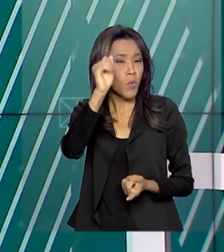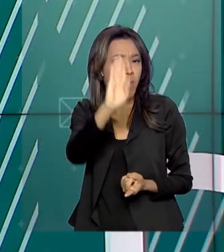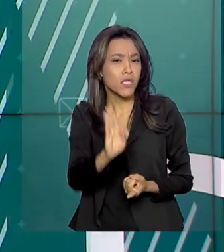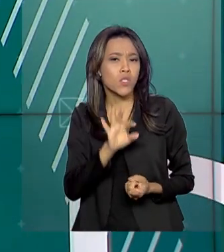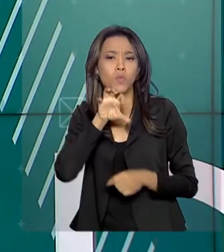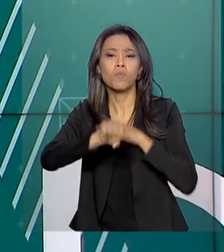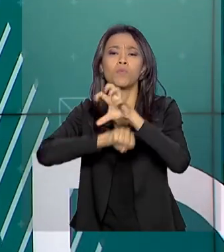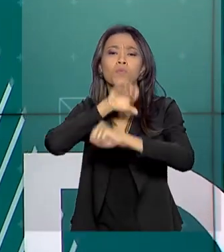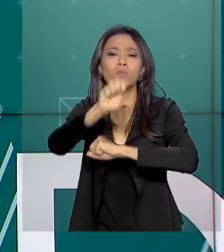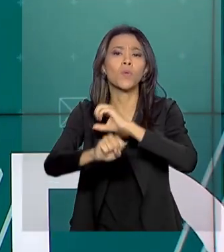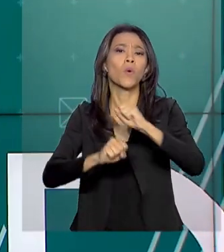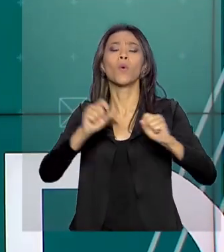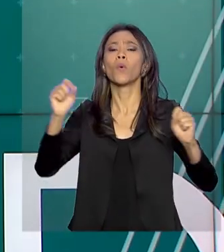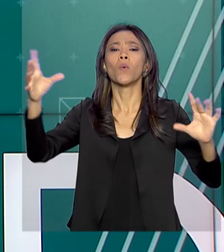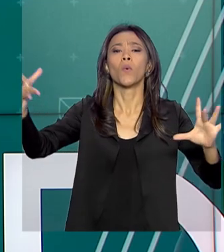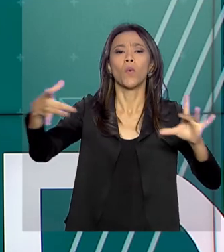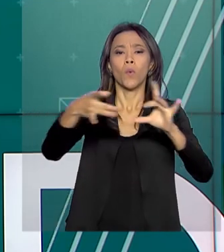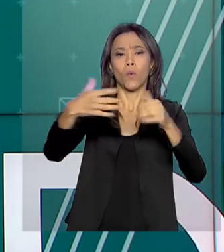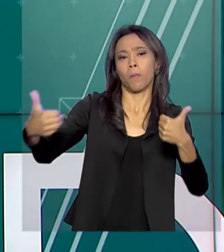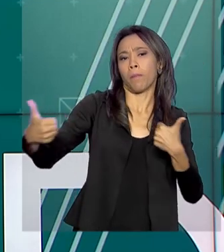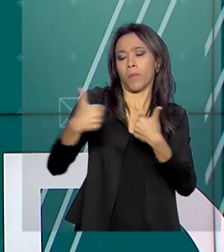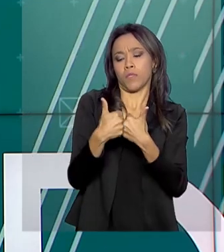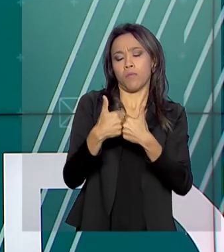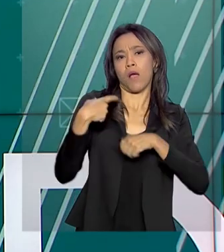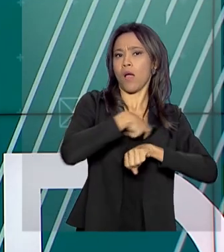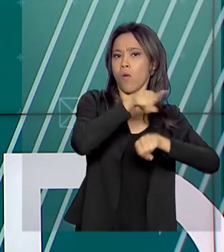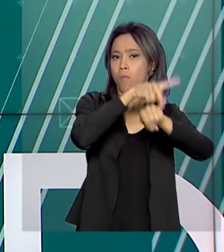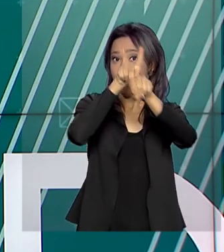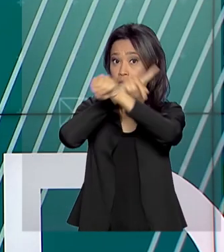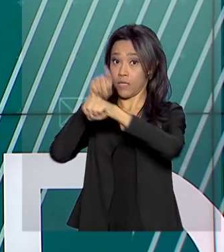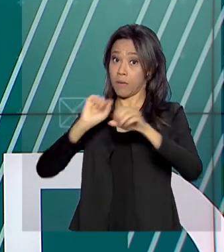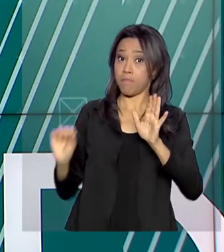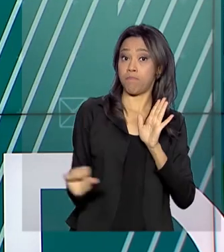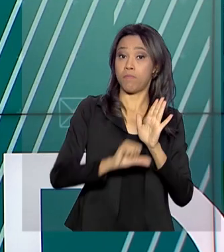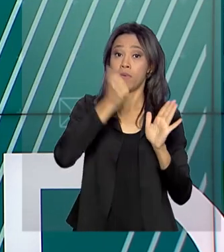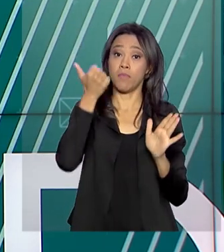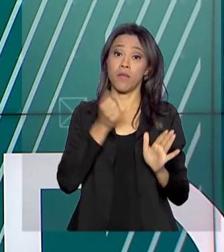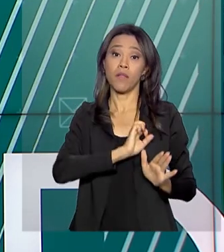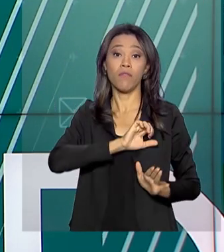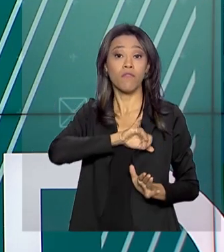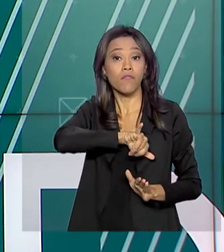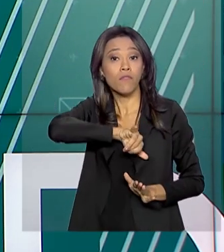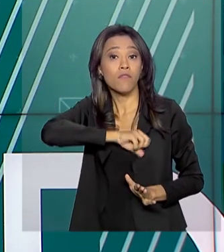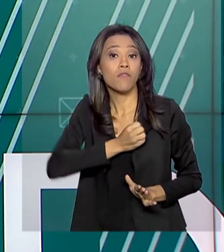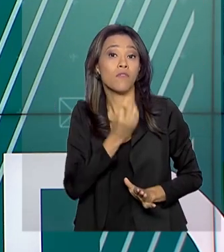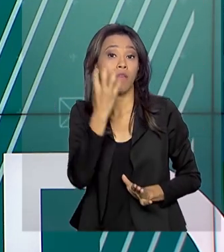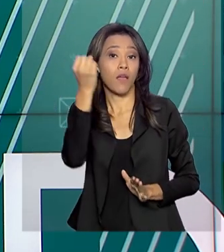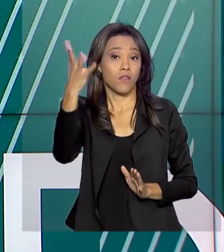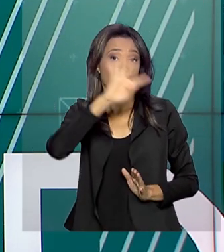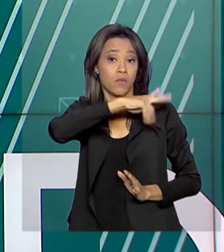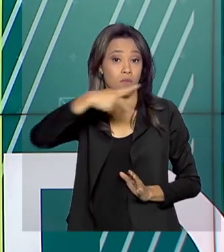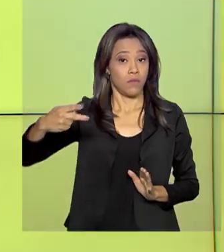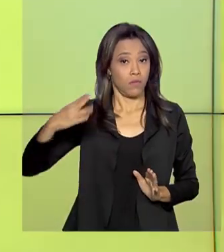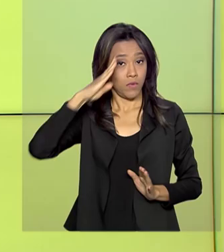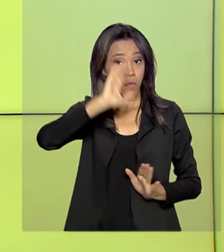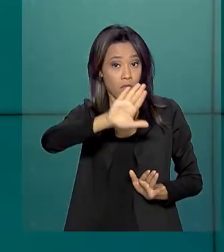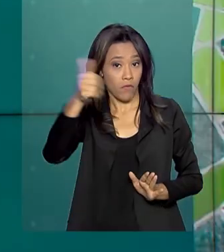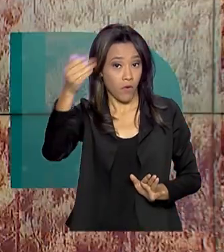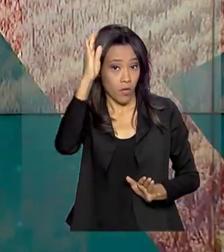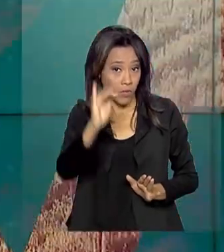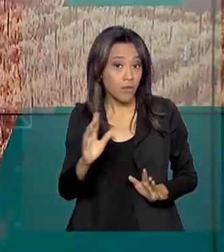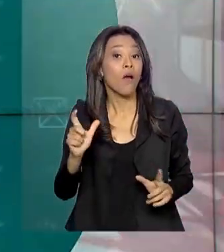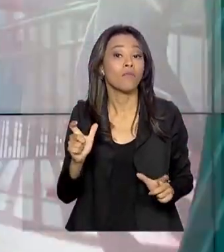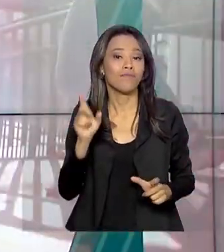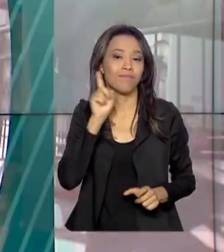buscou estreitar relações com vários países. E a primeira viagem oficial do presidente Bolsonaro ao exterior vai para os Estados